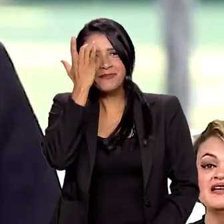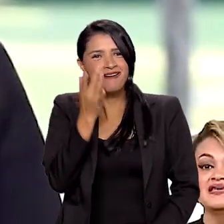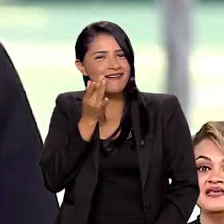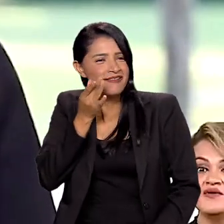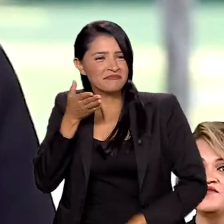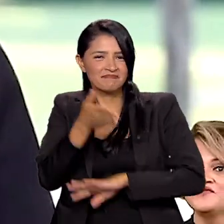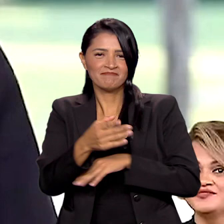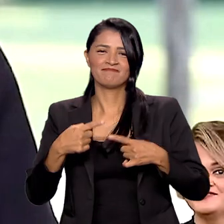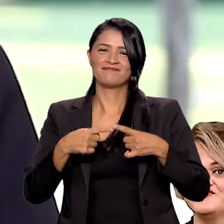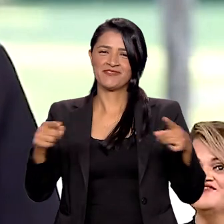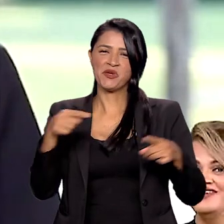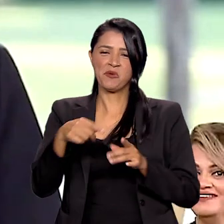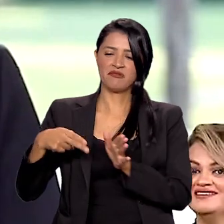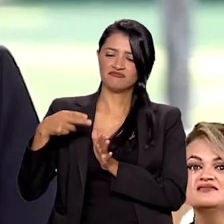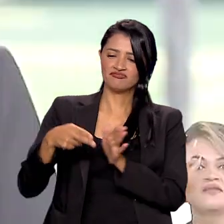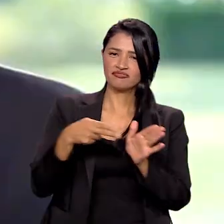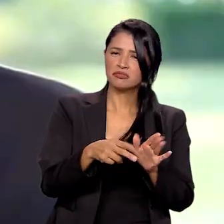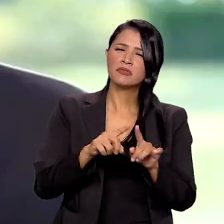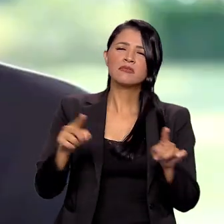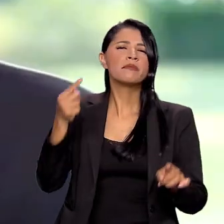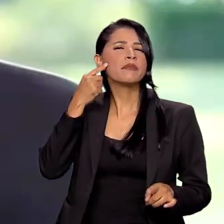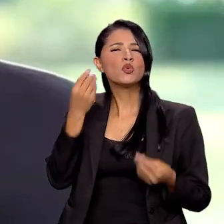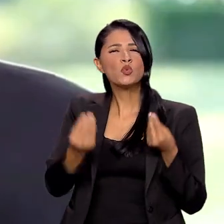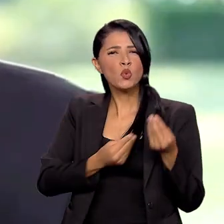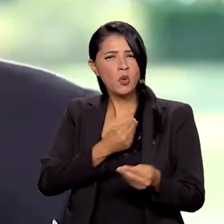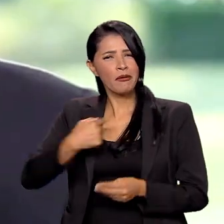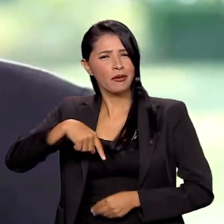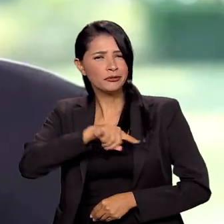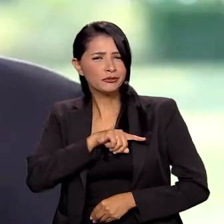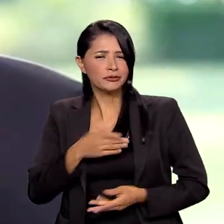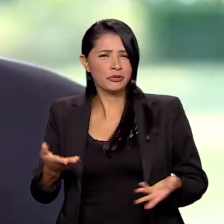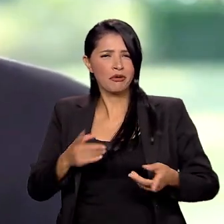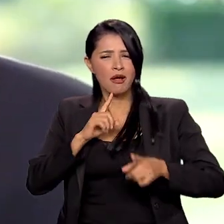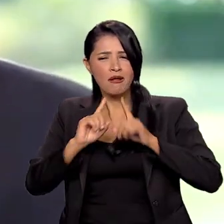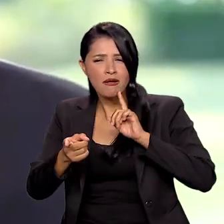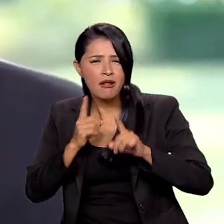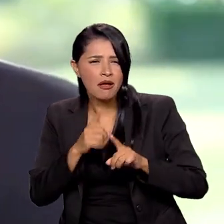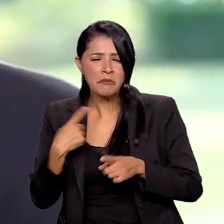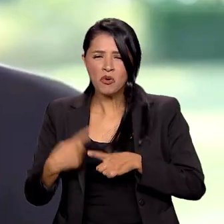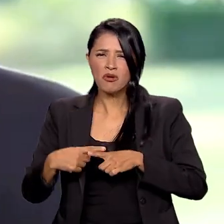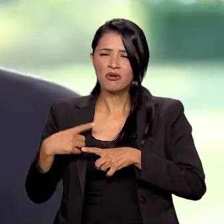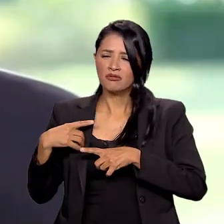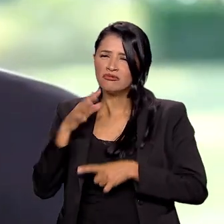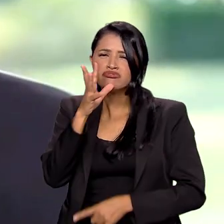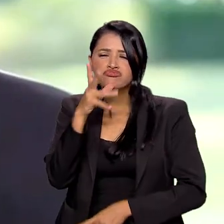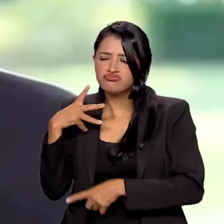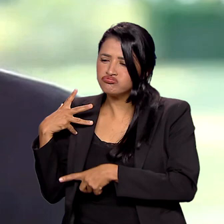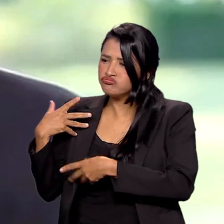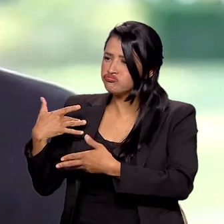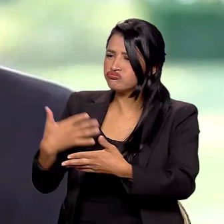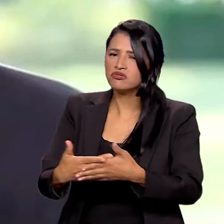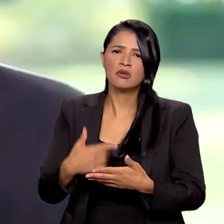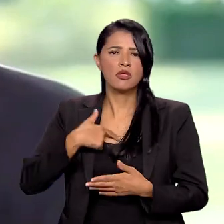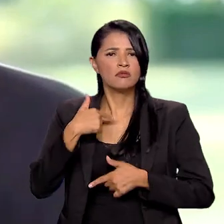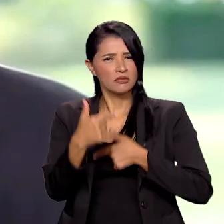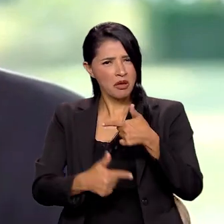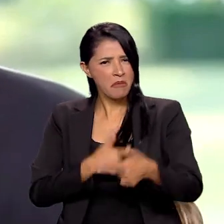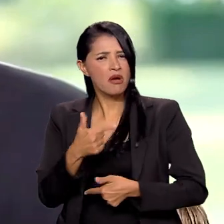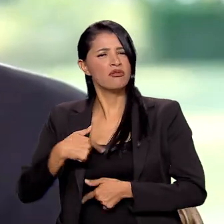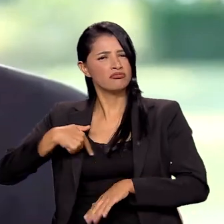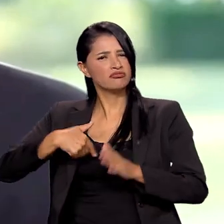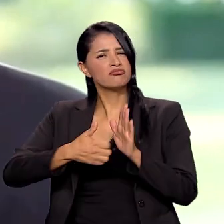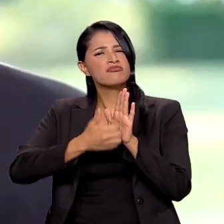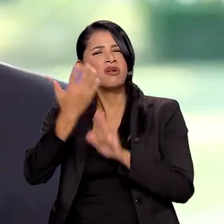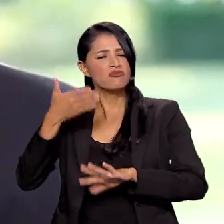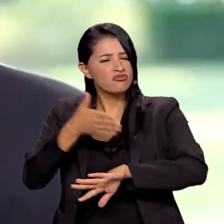amanhã para inaugurar essa ferrovia. Mas eu penso que ao invés da gente agora ficar reclamando porque demorou tanto, e eu trabalhei muito, eu fui